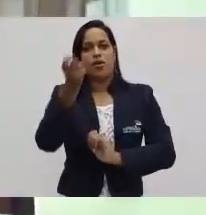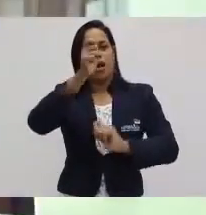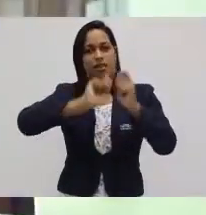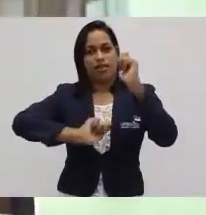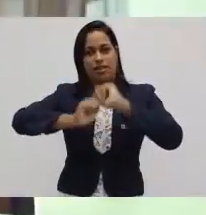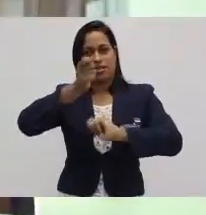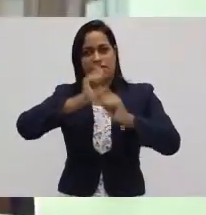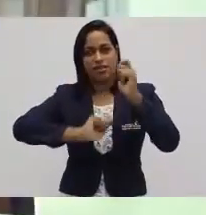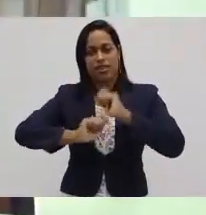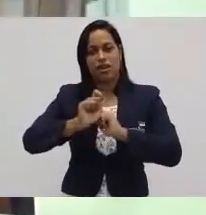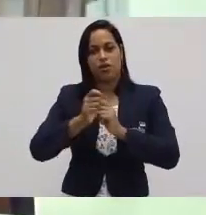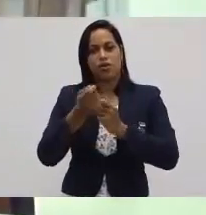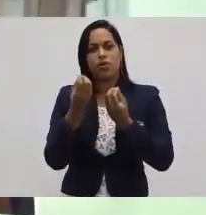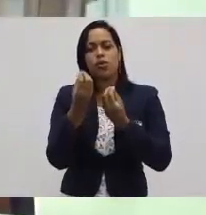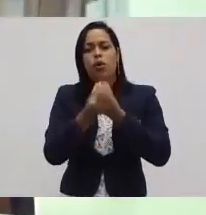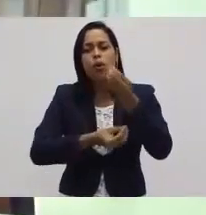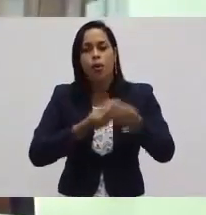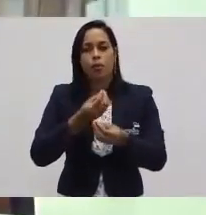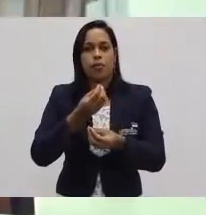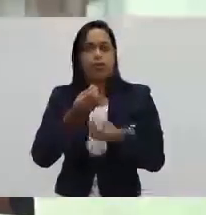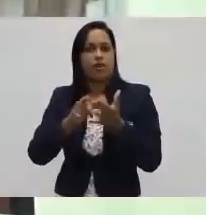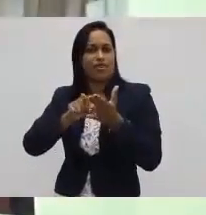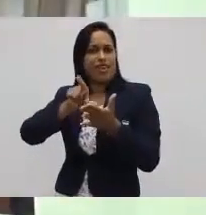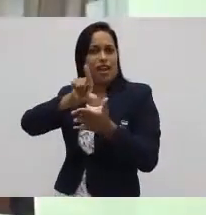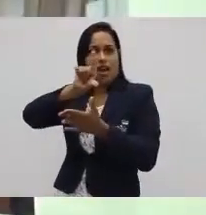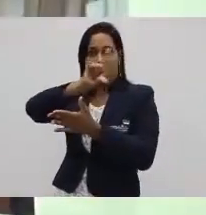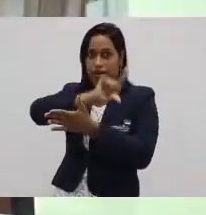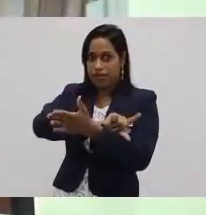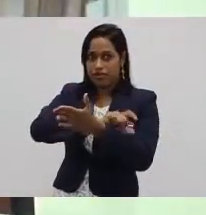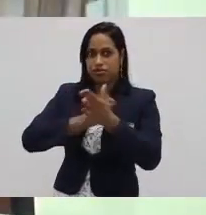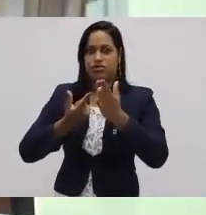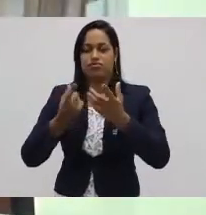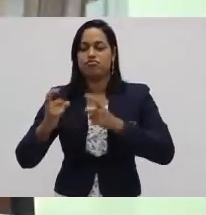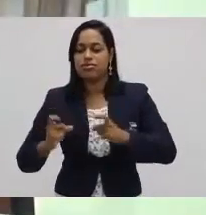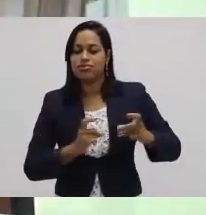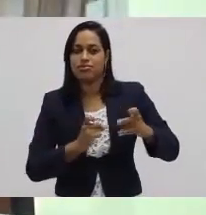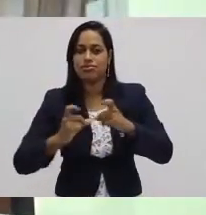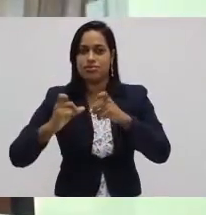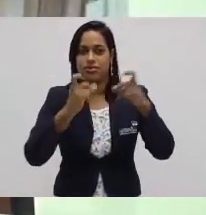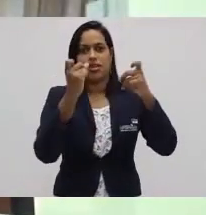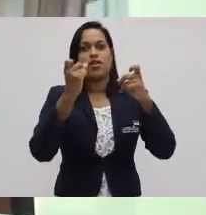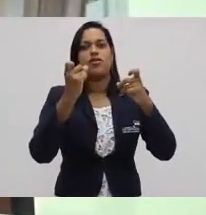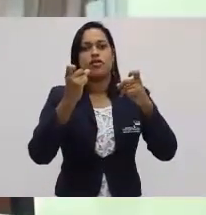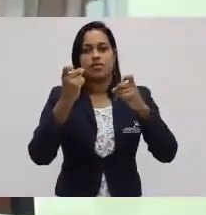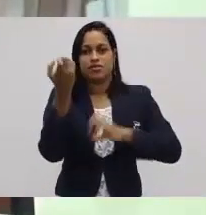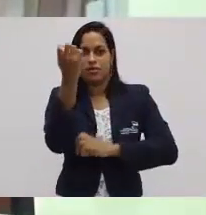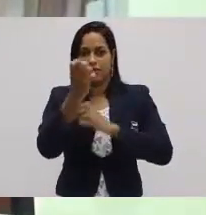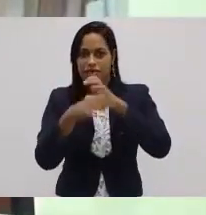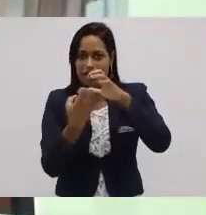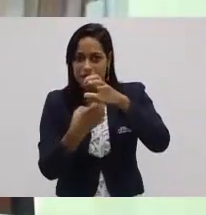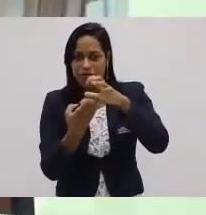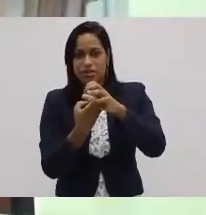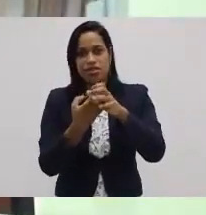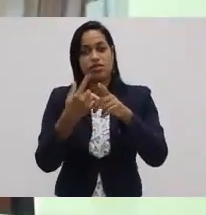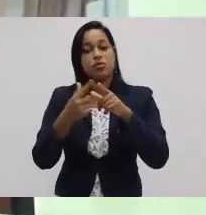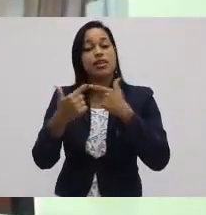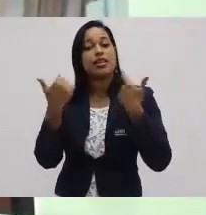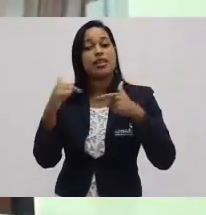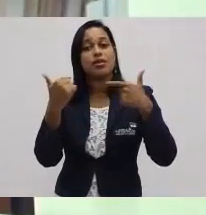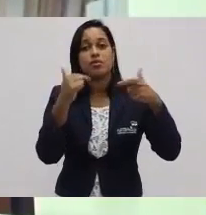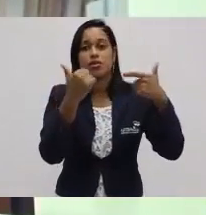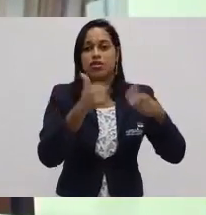artesanal é aquela que antecede a revolução industrial. E ela tem como características trabalhadores muito